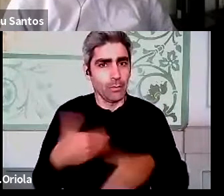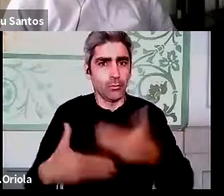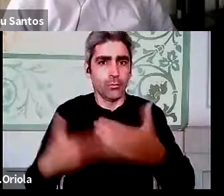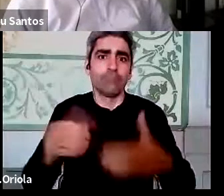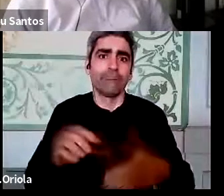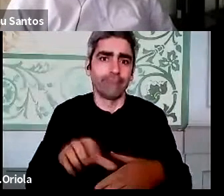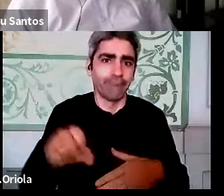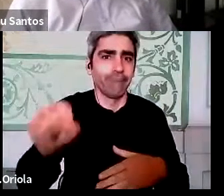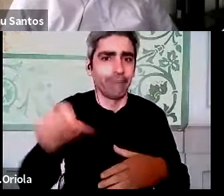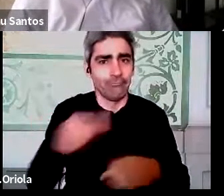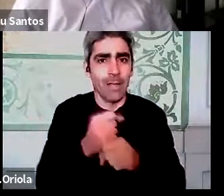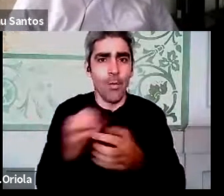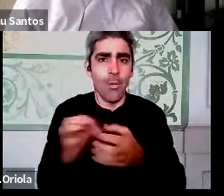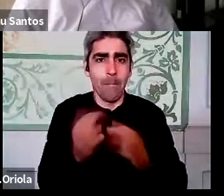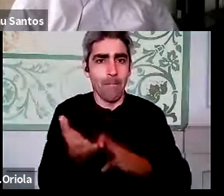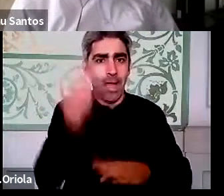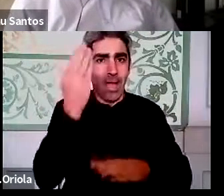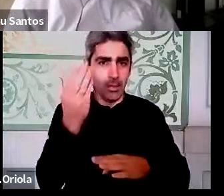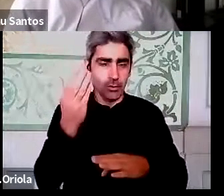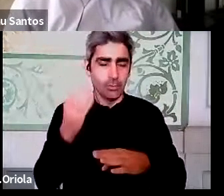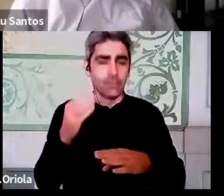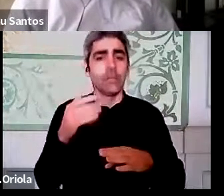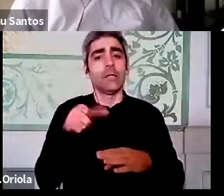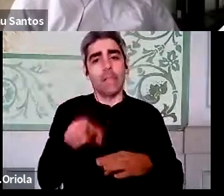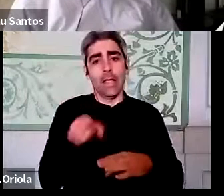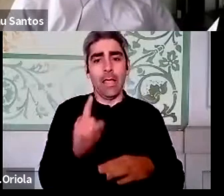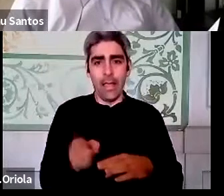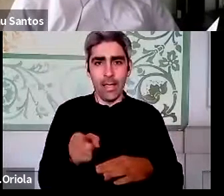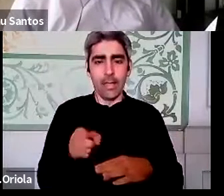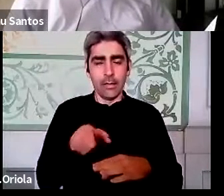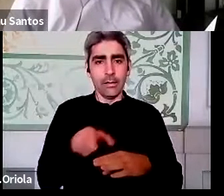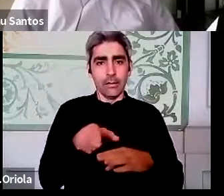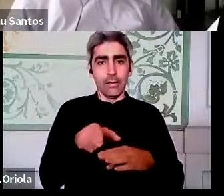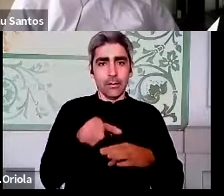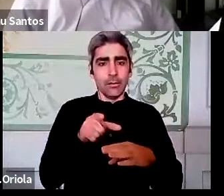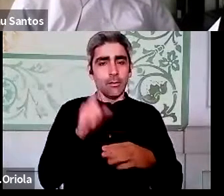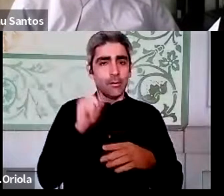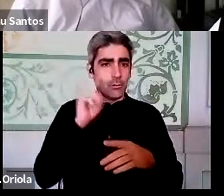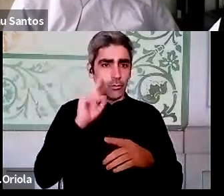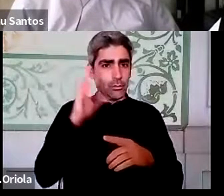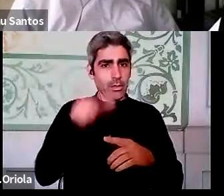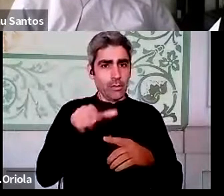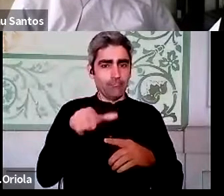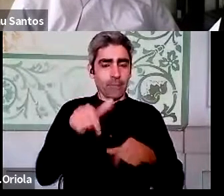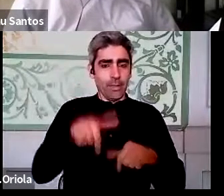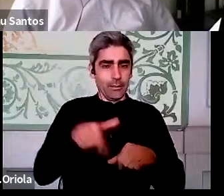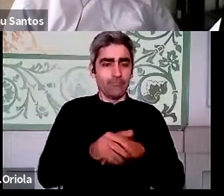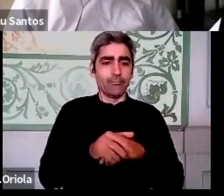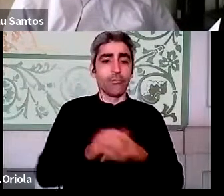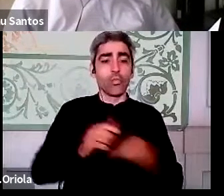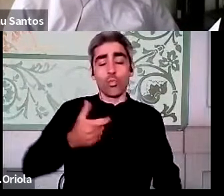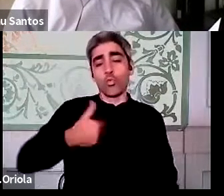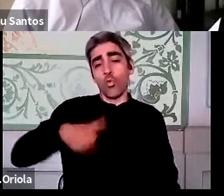trabalho colaborativo e, assim, é talvez o fator-chave aqui. Portanto, nós,